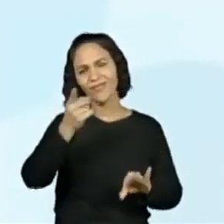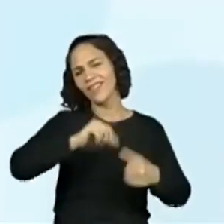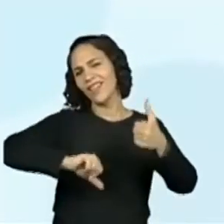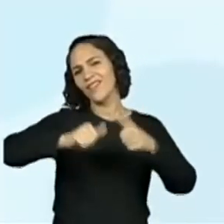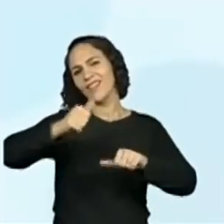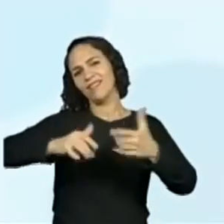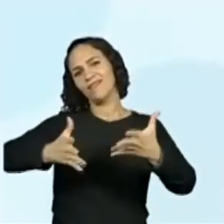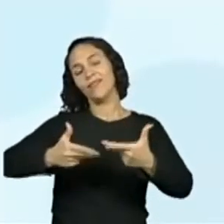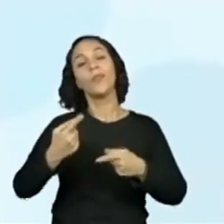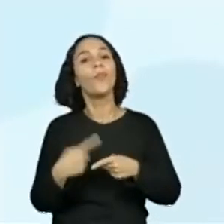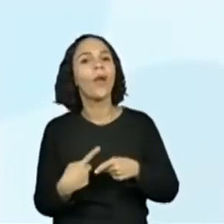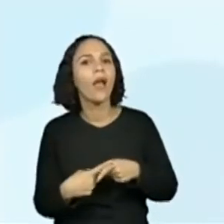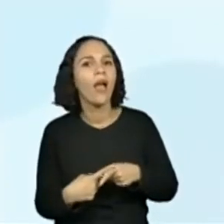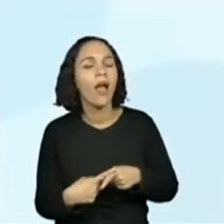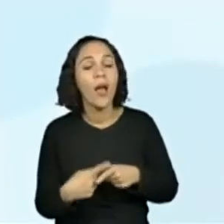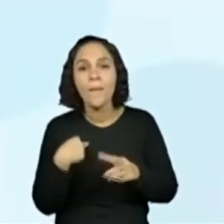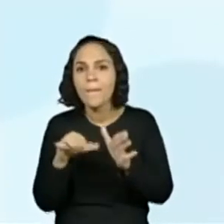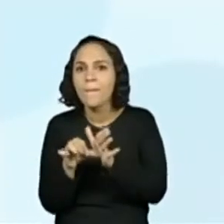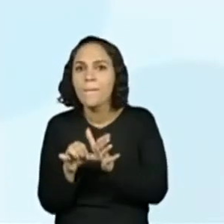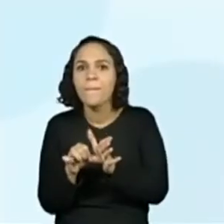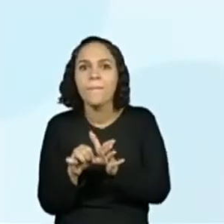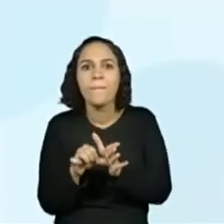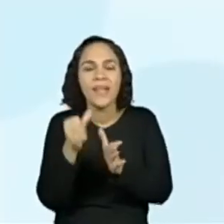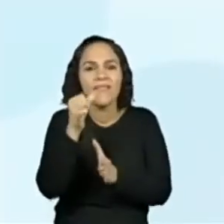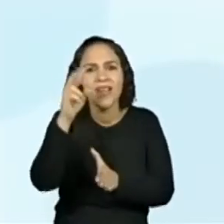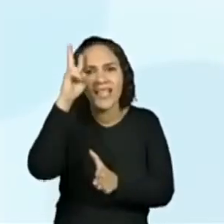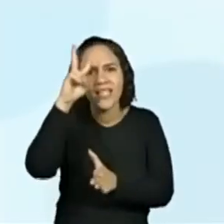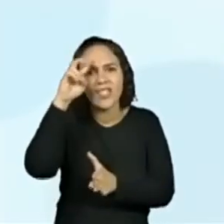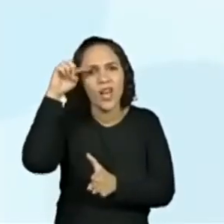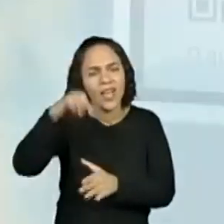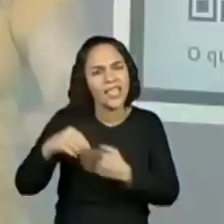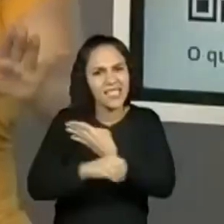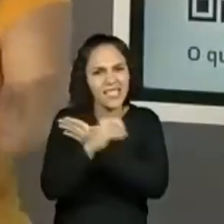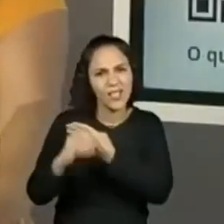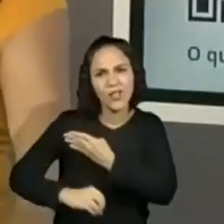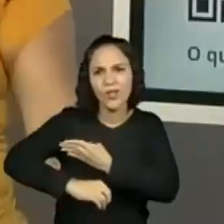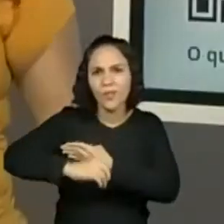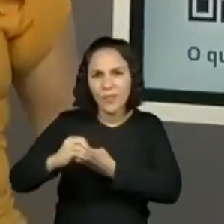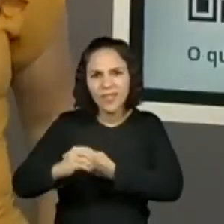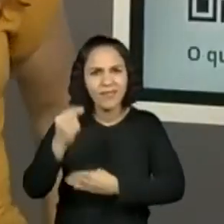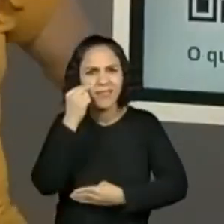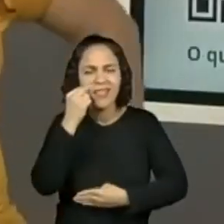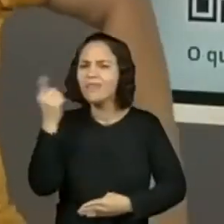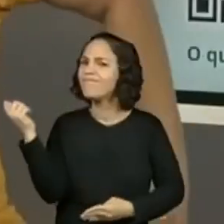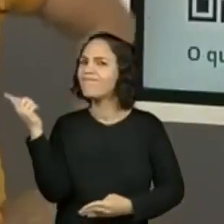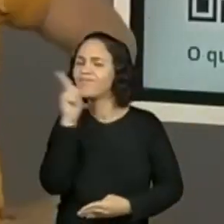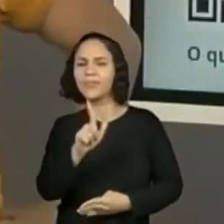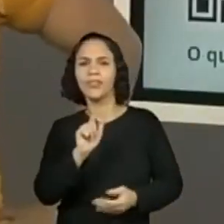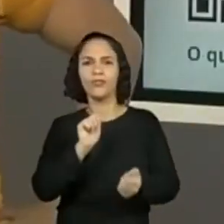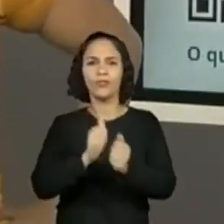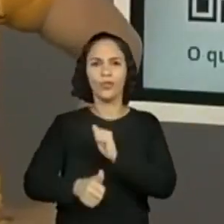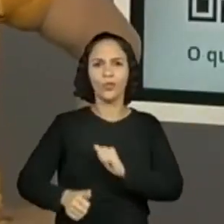bem avaliado. Porque é a primeira vez na história desse centro de mídias que eu ganho um jogo.